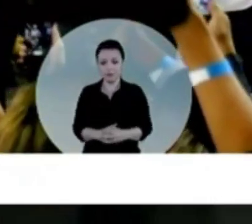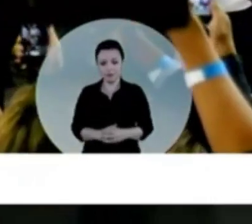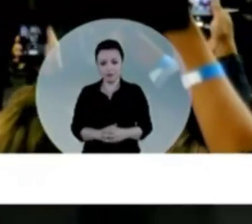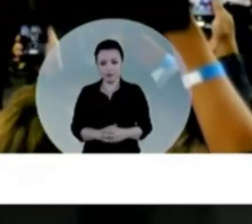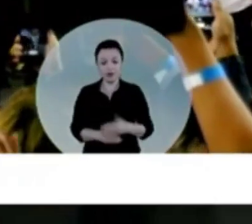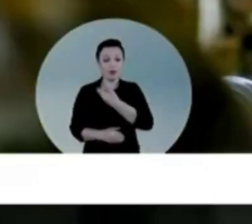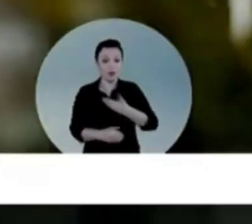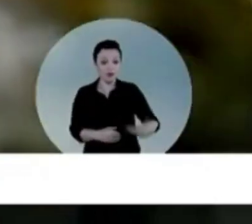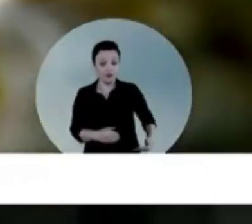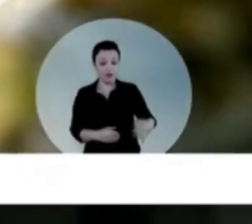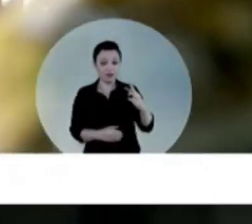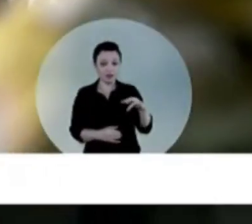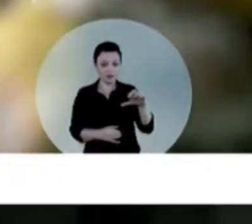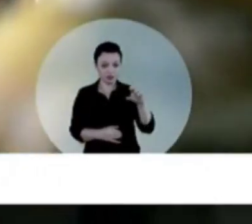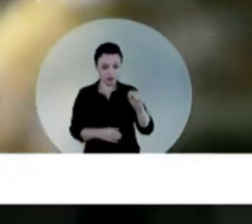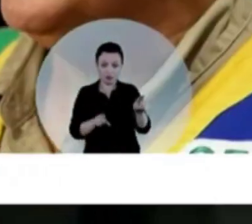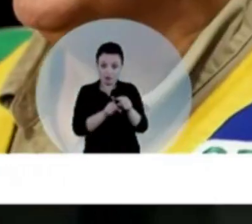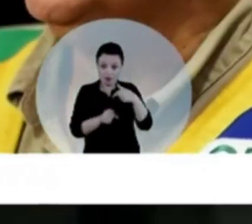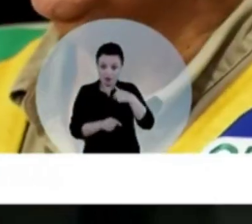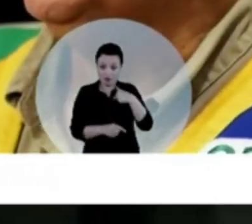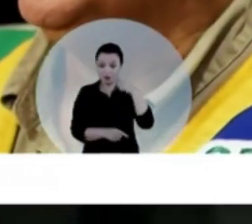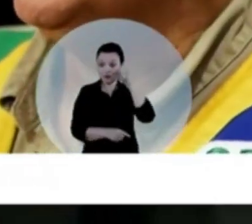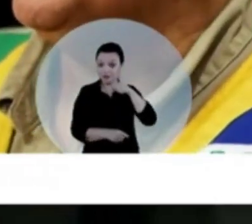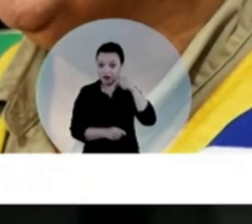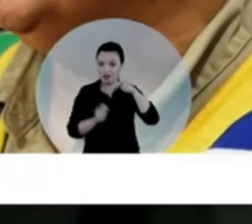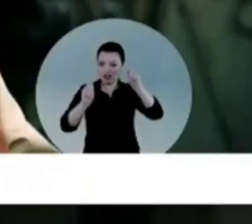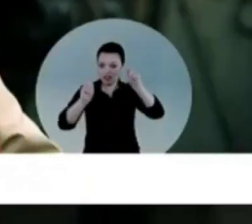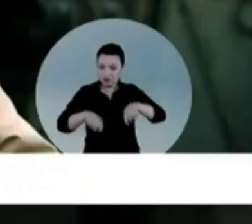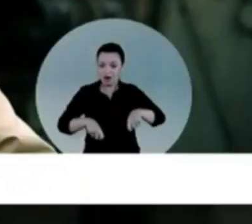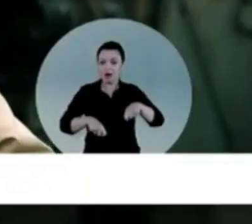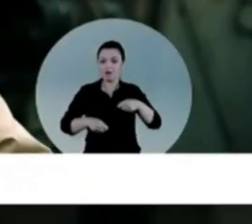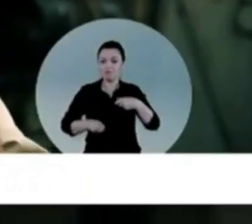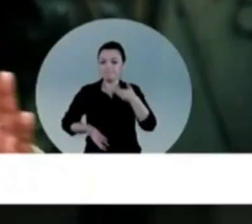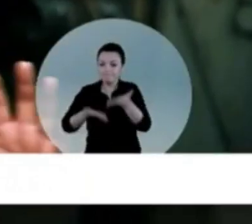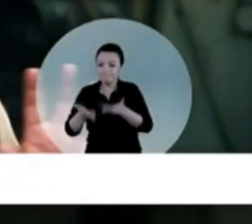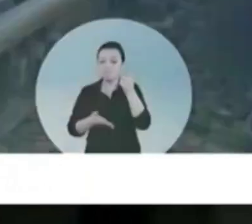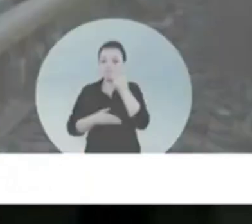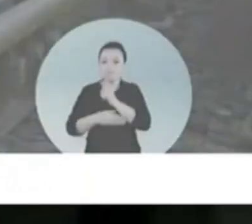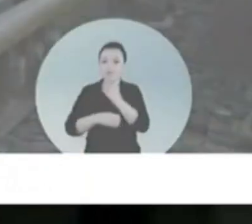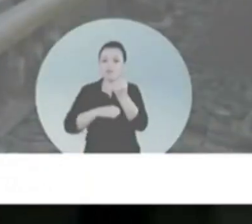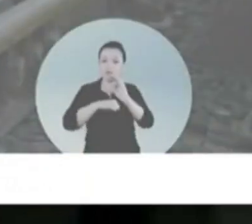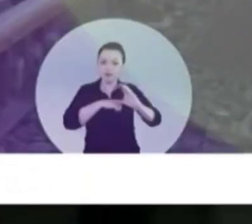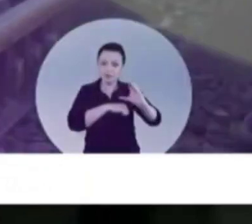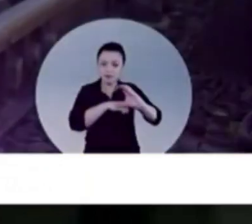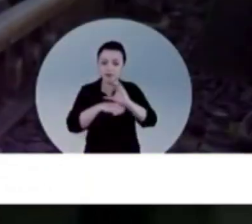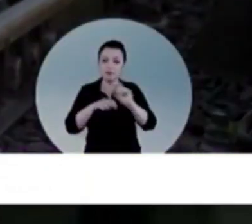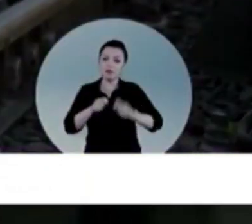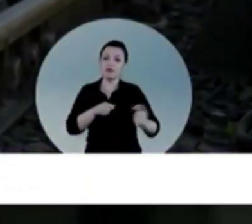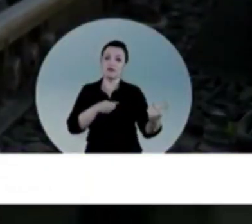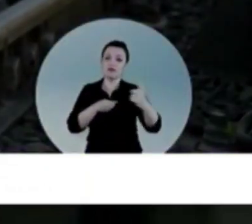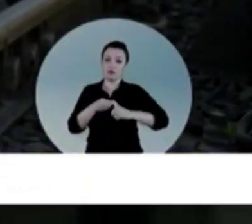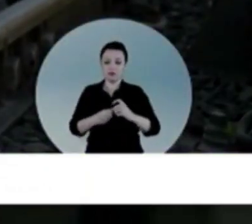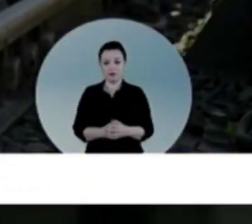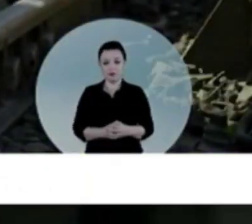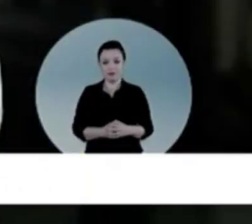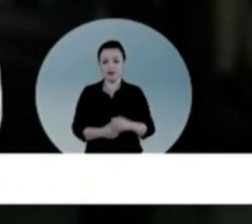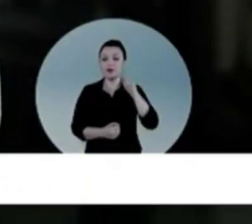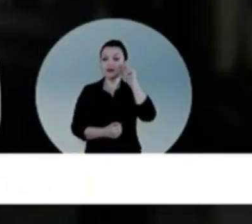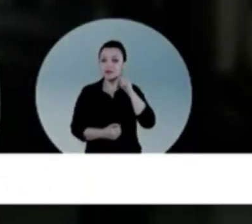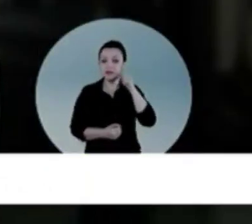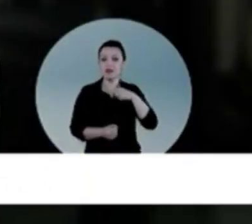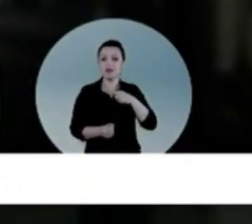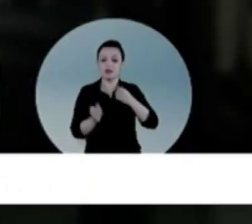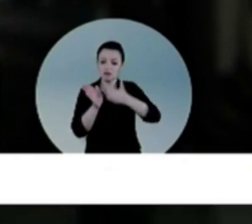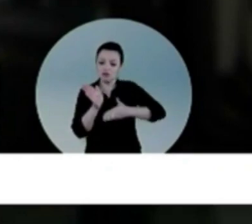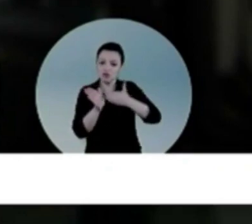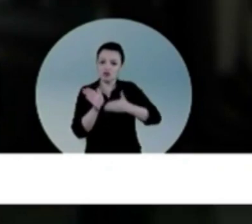O Tarcísio no governo, eu lá no Senado, trazendo financiamento. A gente consegue operacionalizar essas linhas. Do Senado aos trilhos,